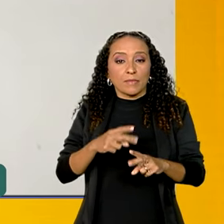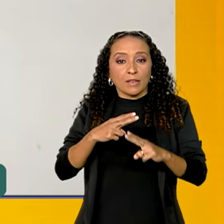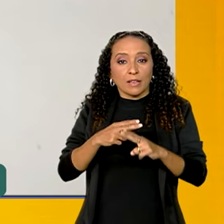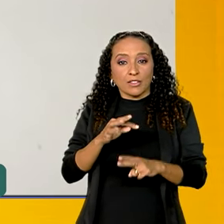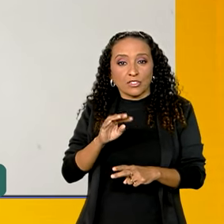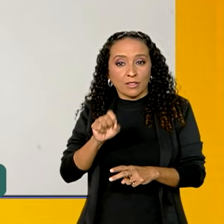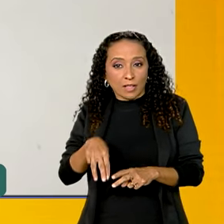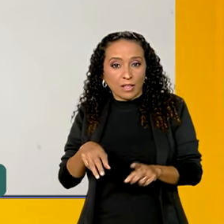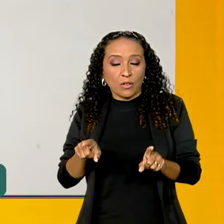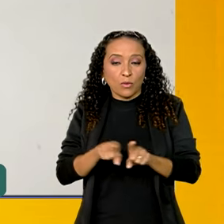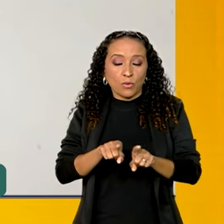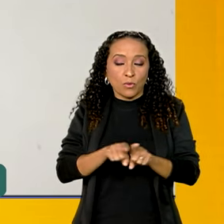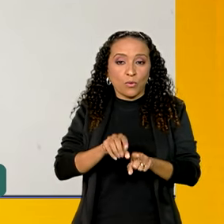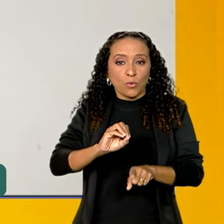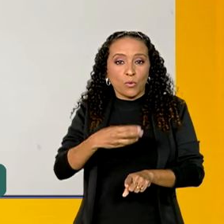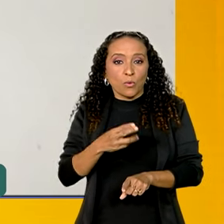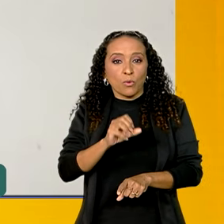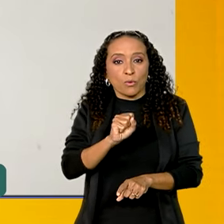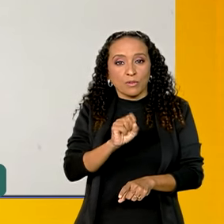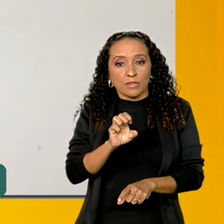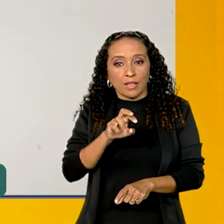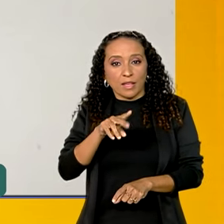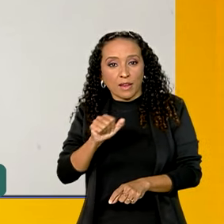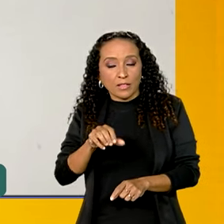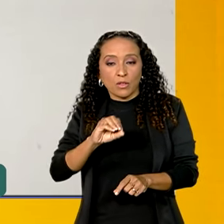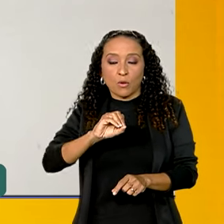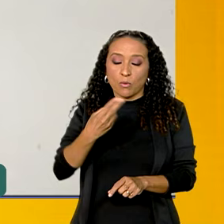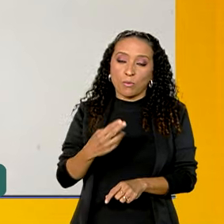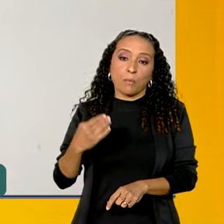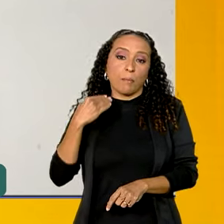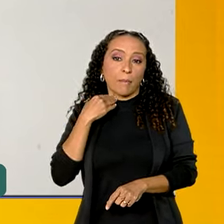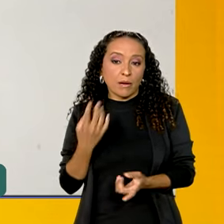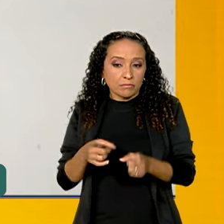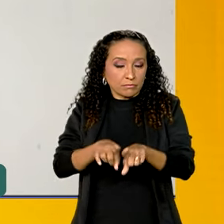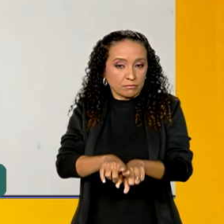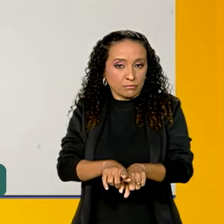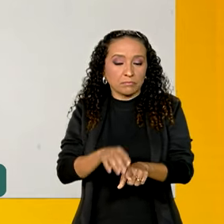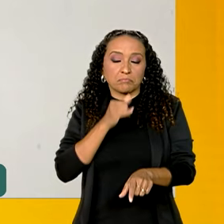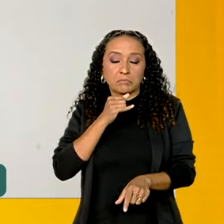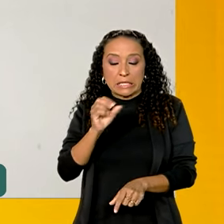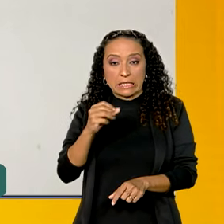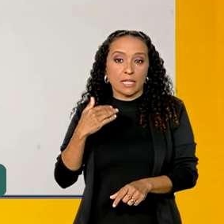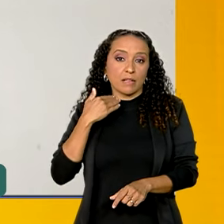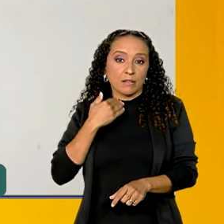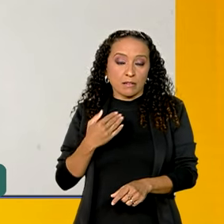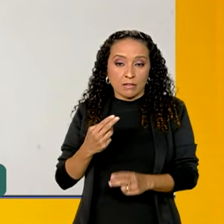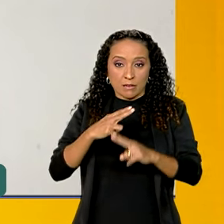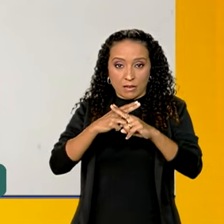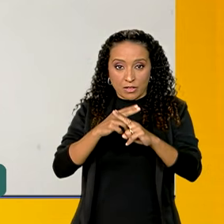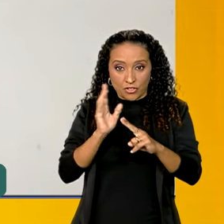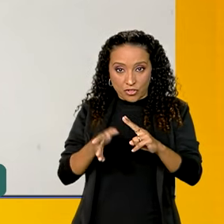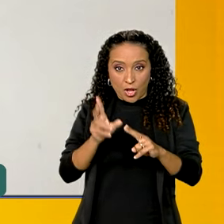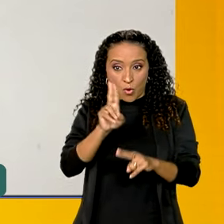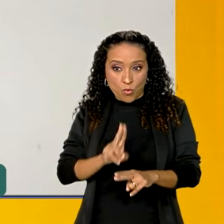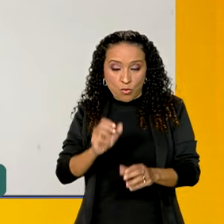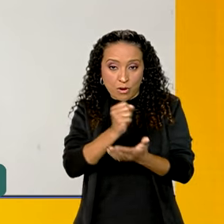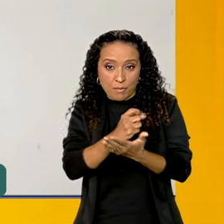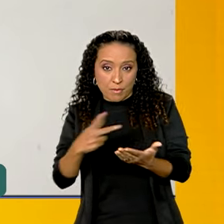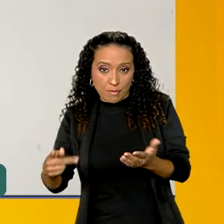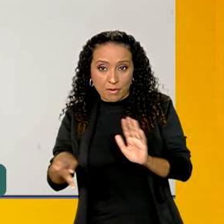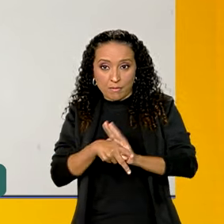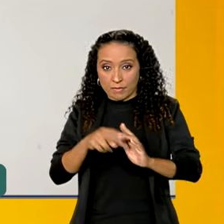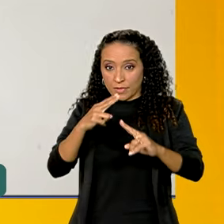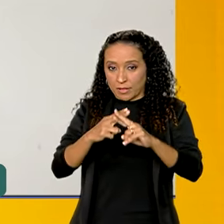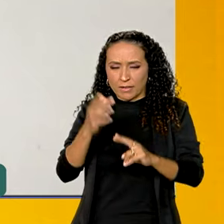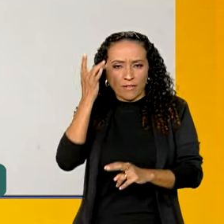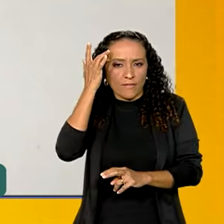ou pelo Serasa, ou pelos bancos parceiros. Então, para quem já tem ali uma conta na Caixa, por exemplo, que já usa o aplicativo da Caixa, ainda mais fácil,